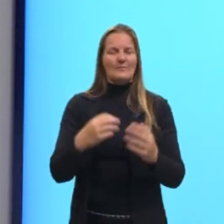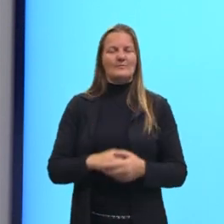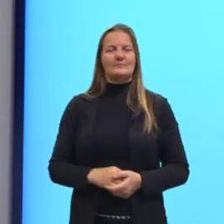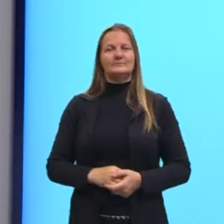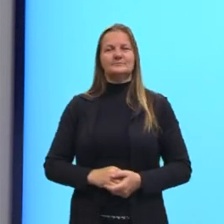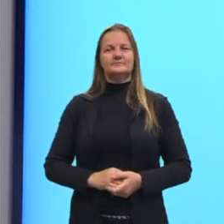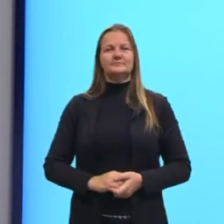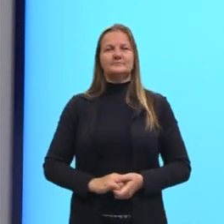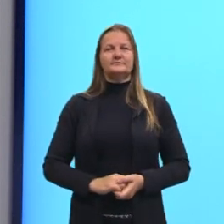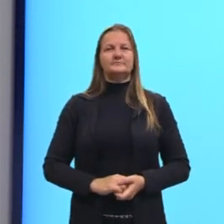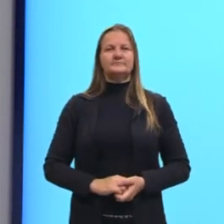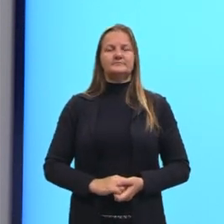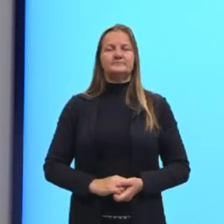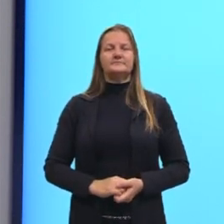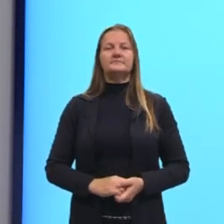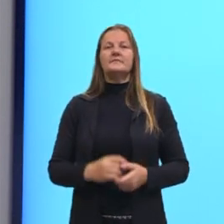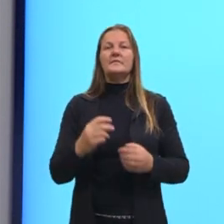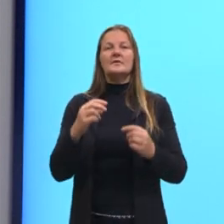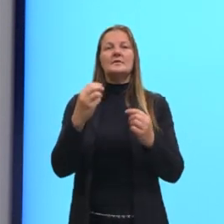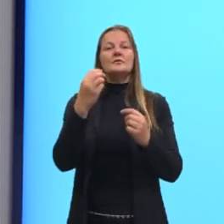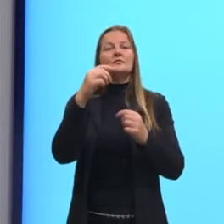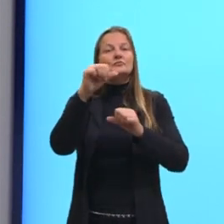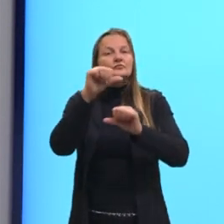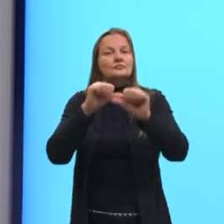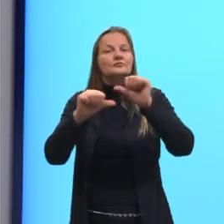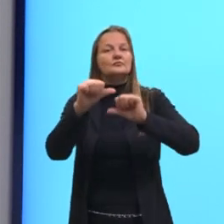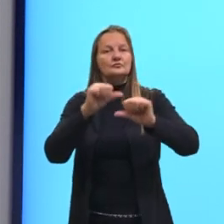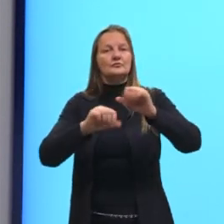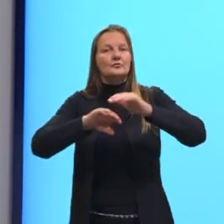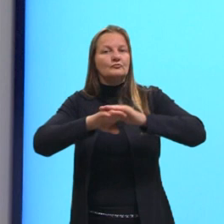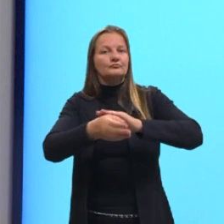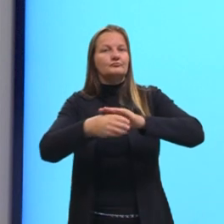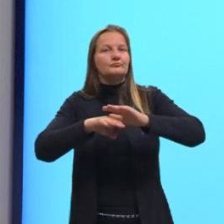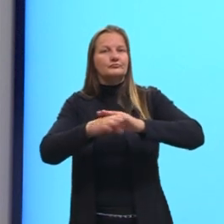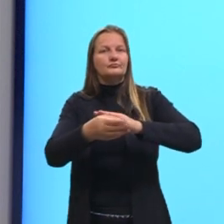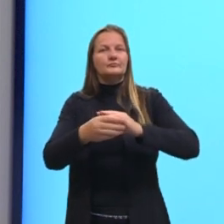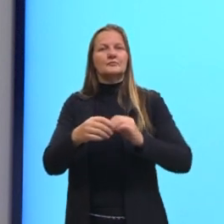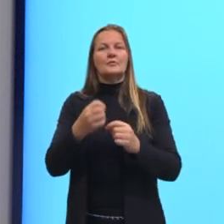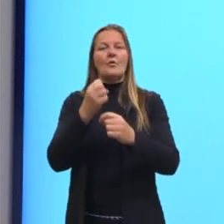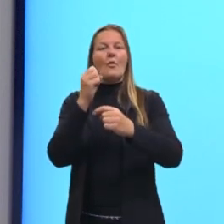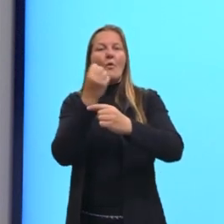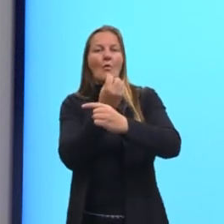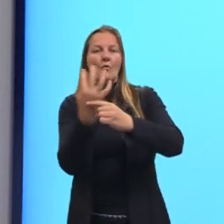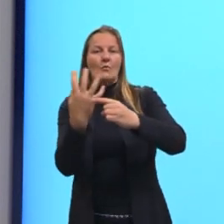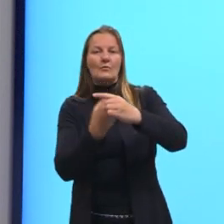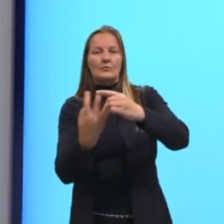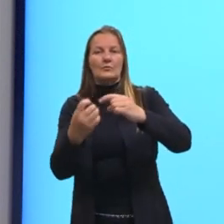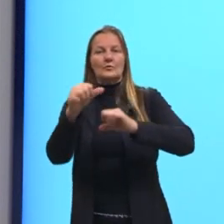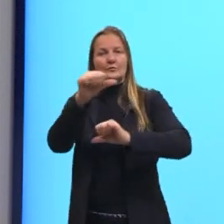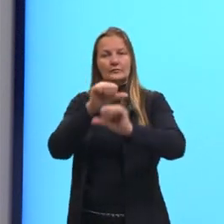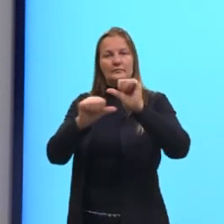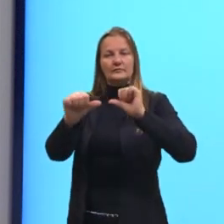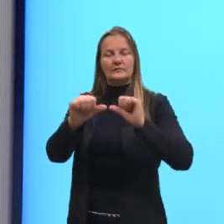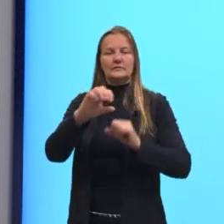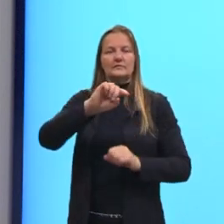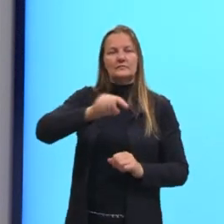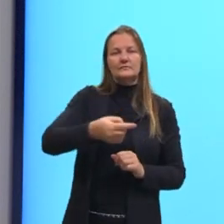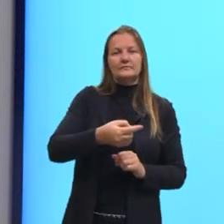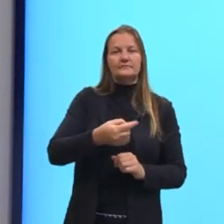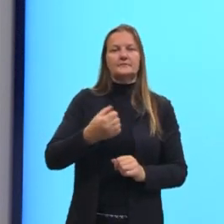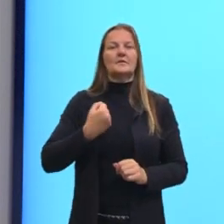,3. Essas são as duas transformações. Ou eu tenho uma fração e transformo em número decimal,